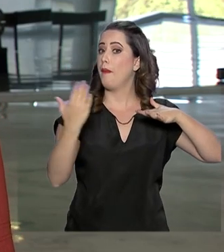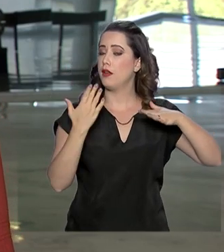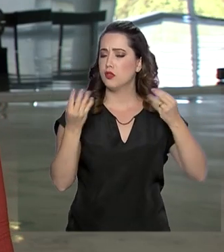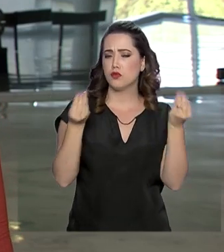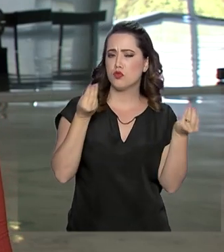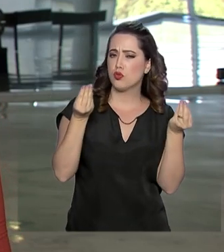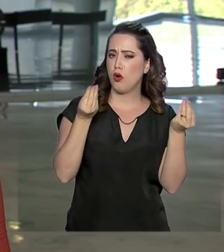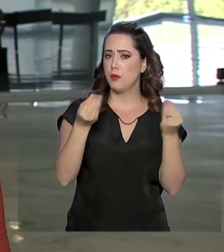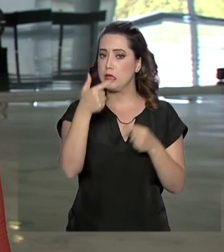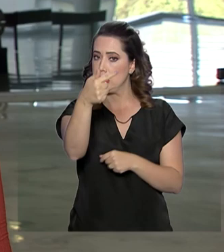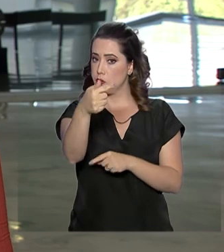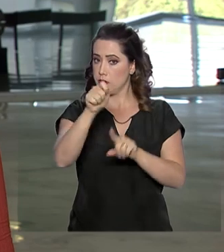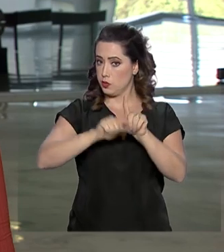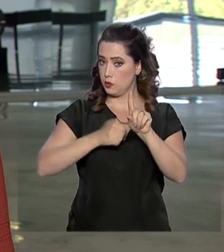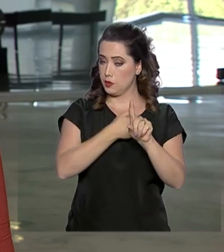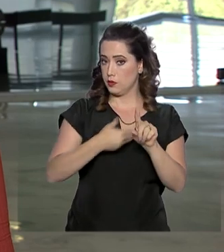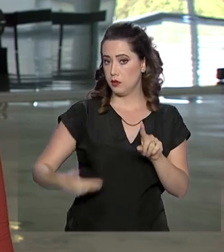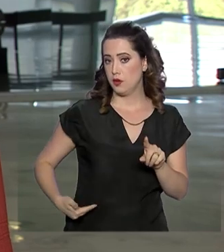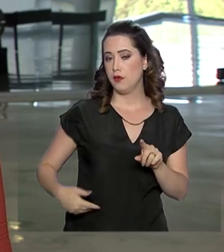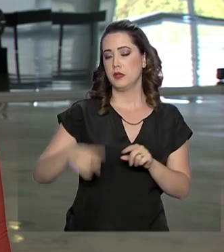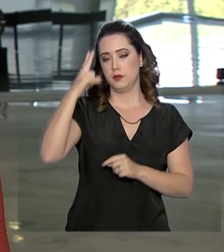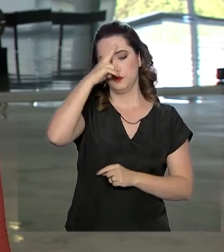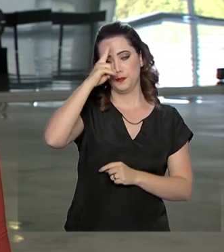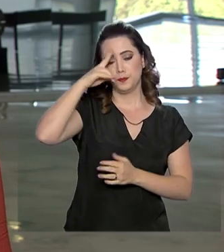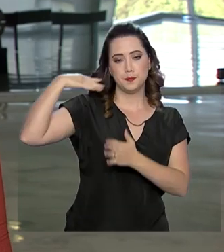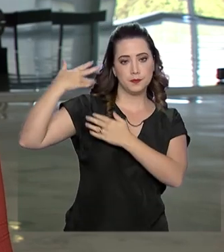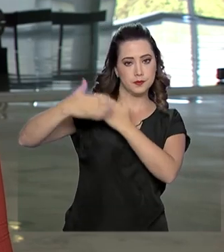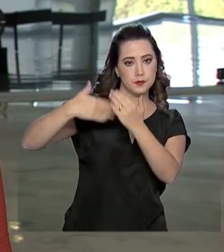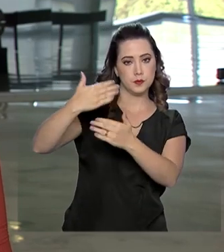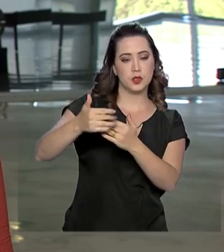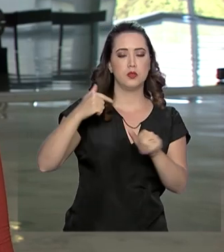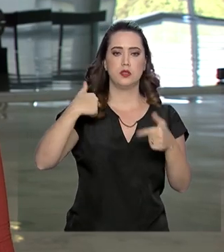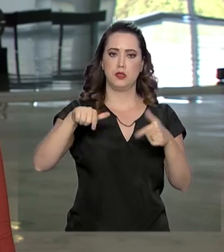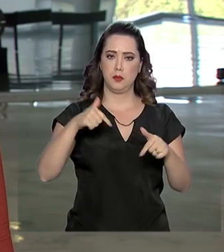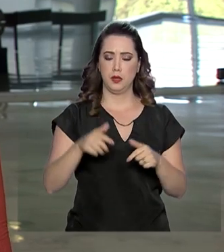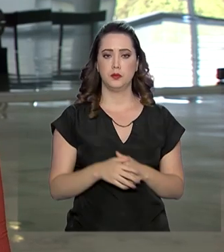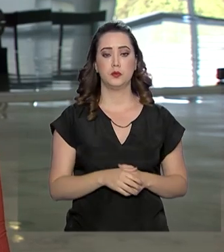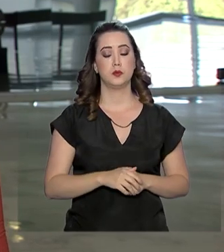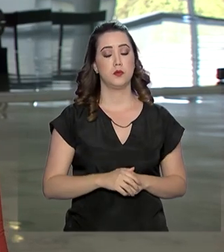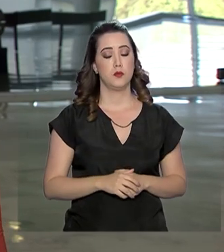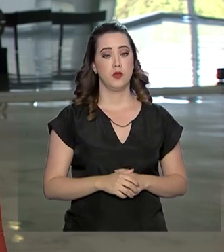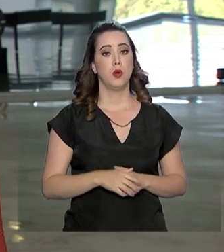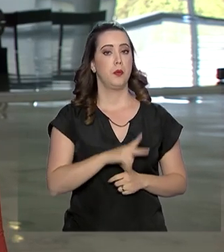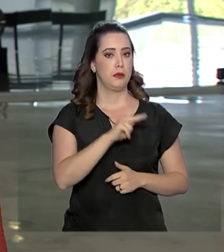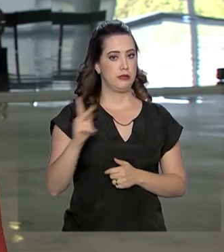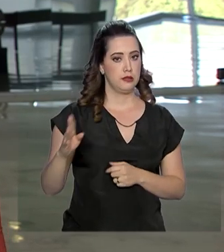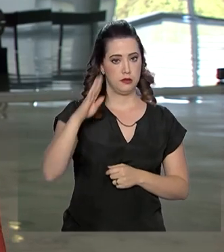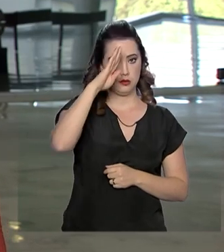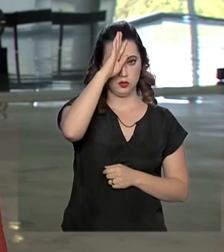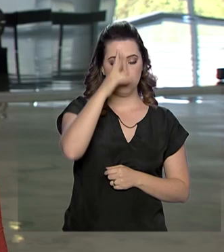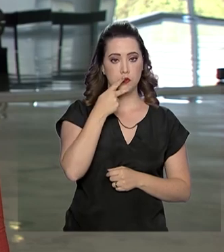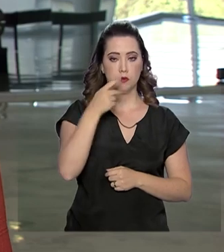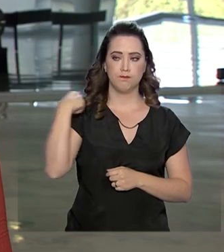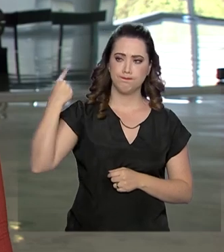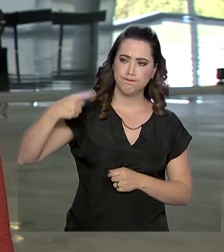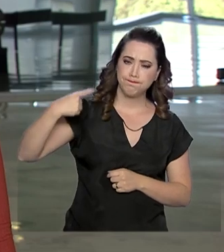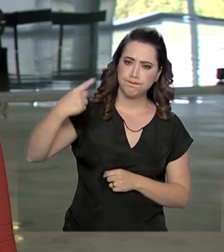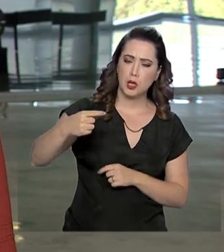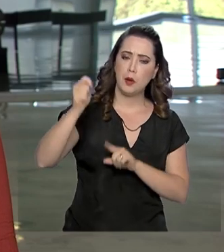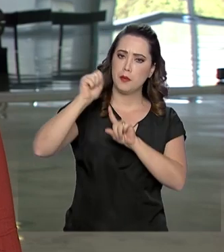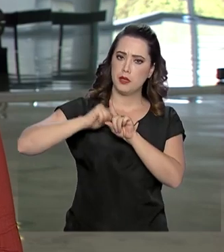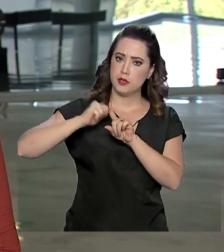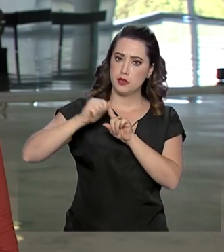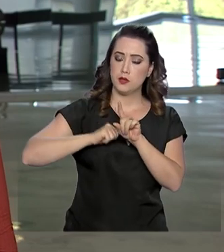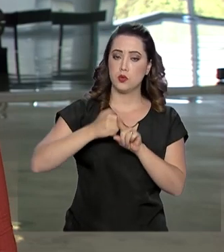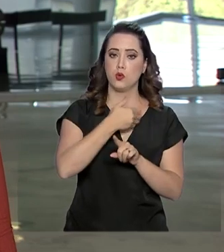últimos sete meses de governo e relembrou algumas ações. Segundo Bolsonaro, nos últimos meses o governo